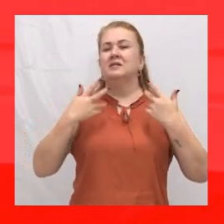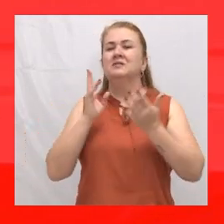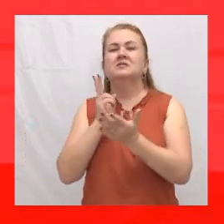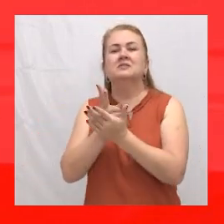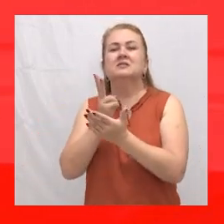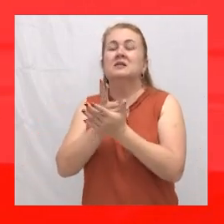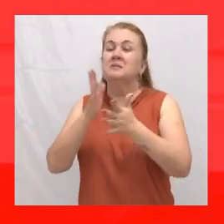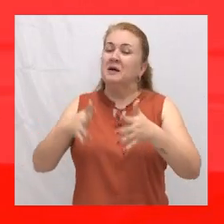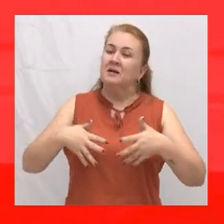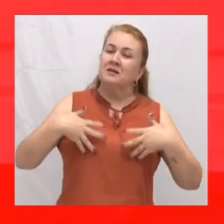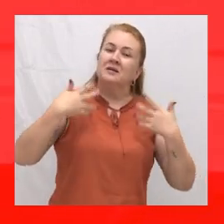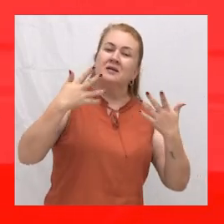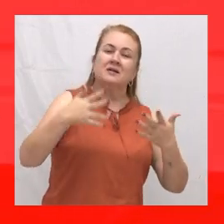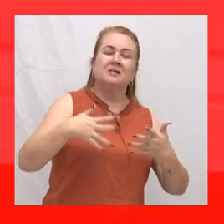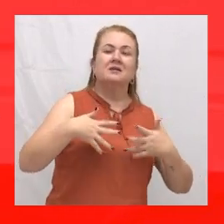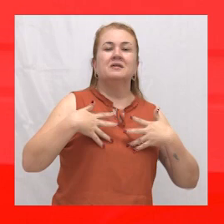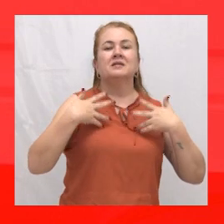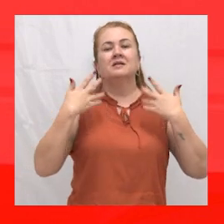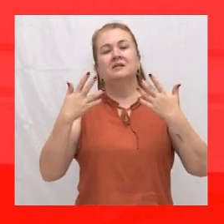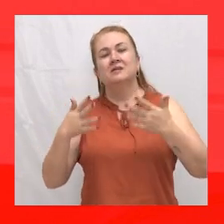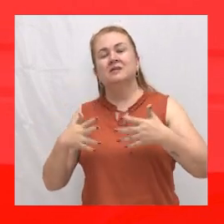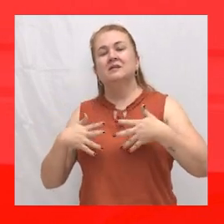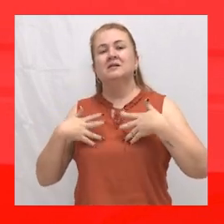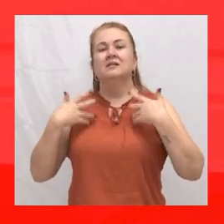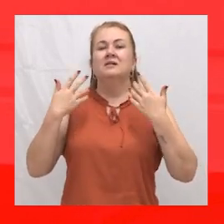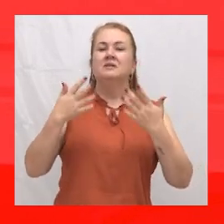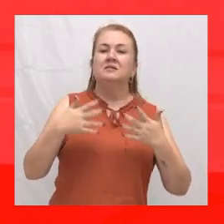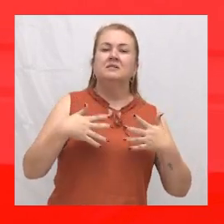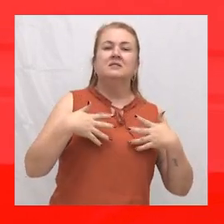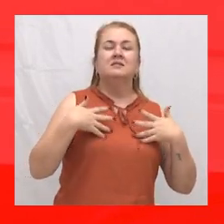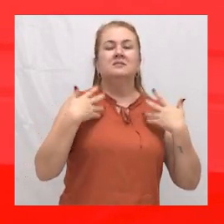Todavia me alegrarei.